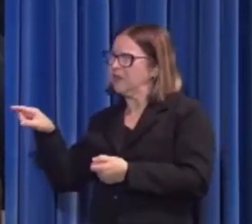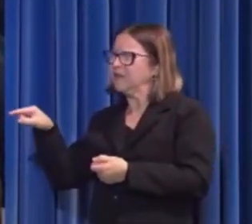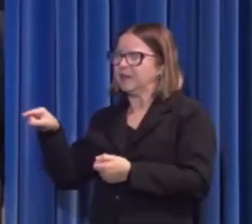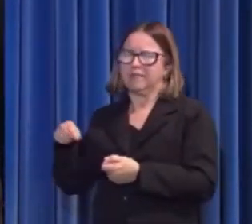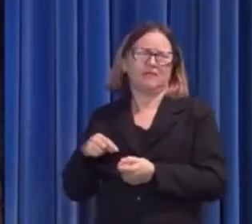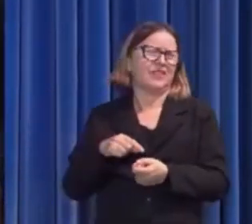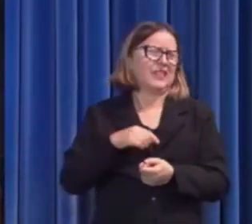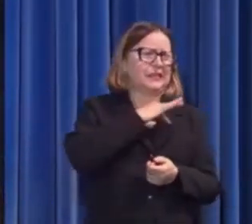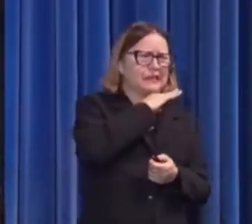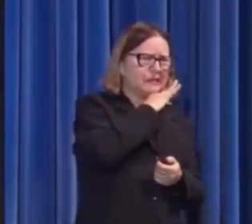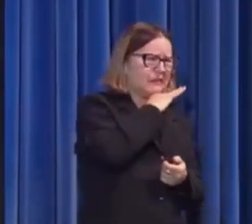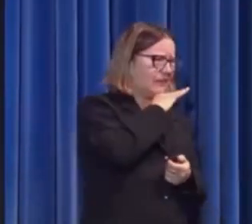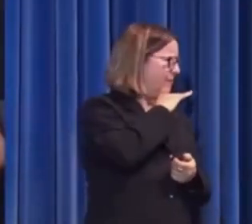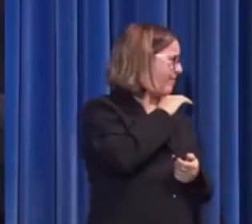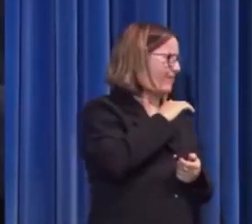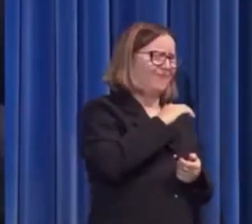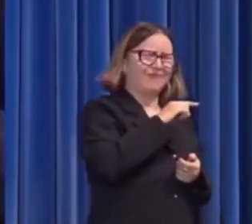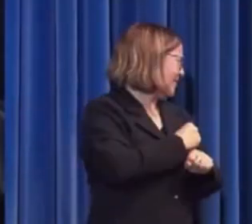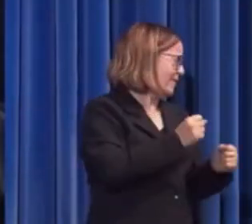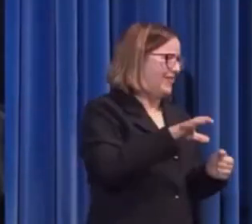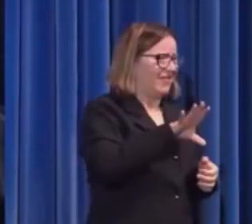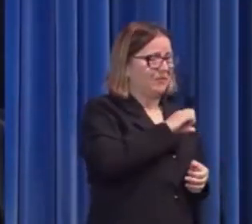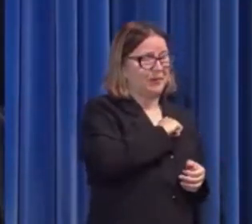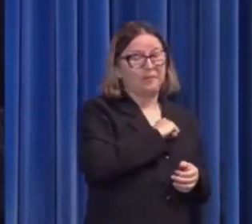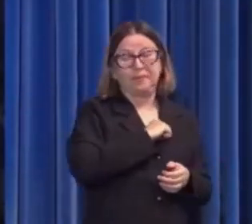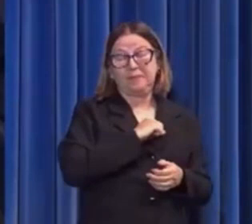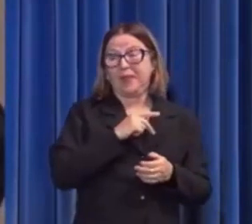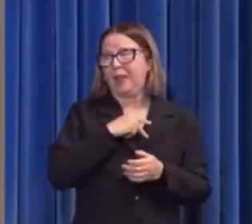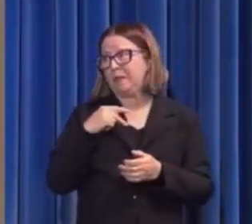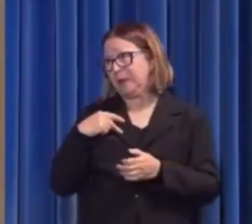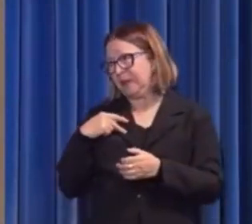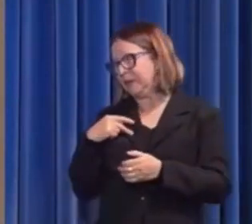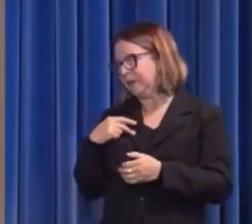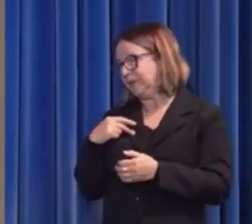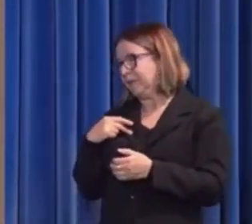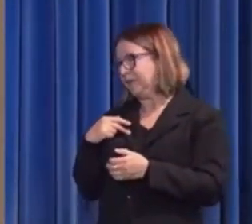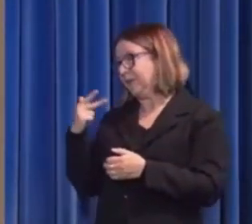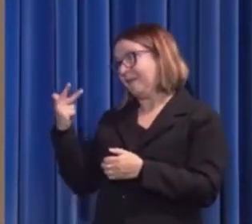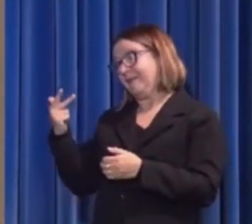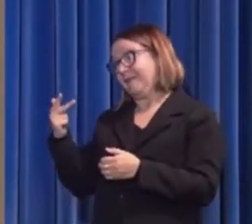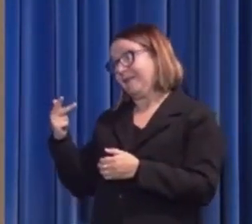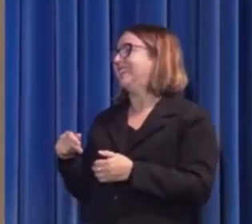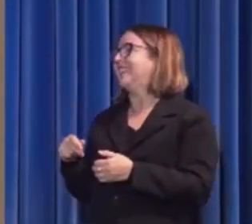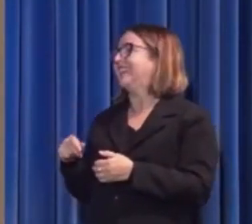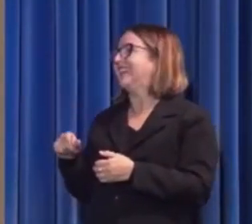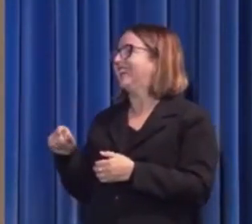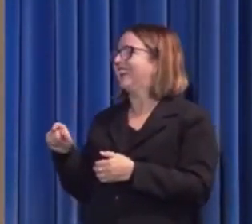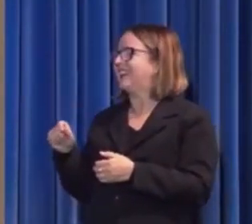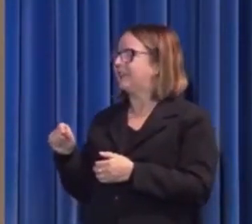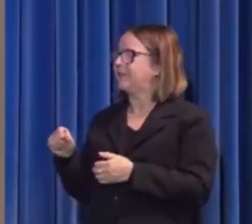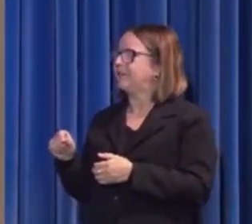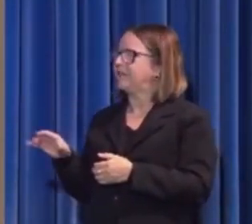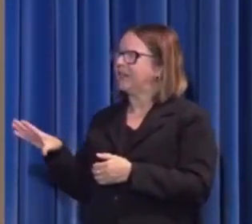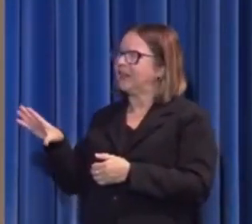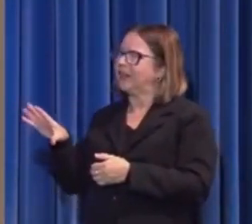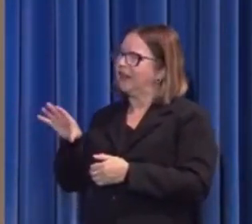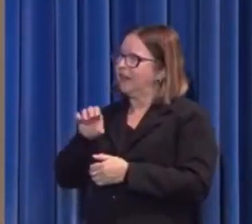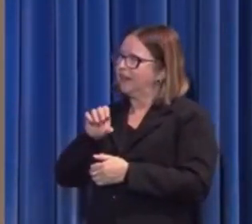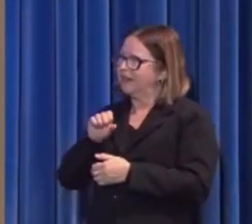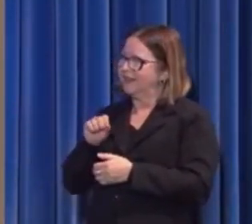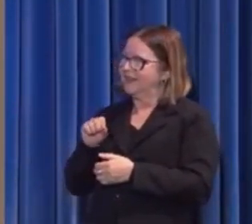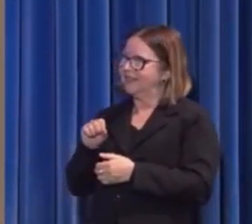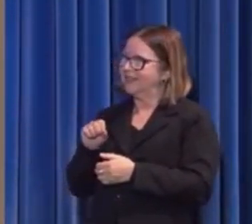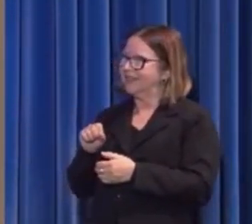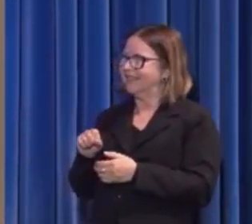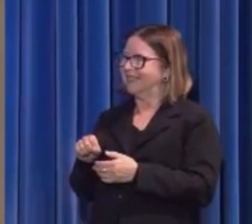pastor, que nem como próximo dá para amar. Aí o pastor foi para a terceira instância, porque a primeira instância é o amor do marido e mulher.